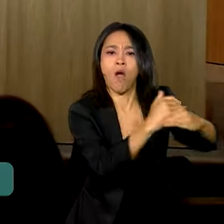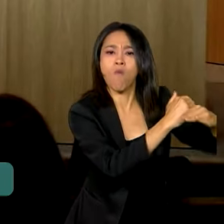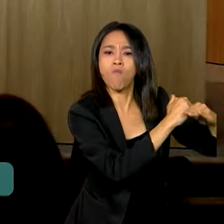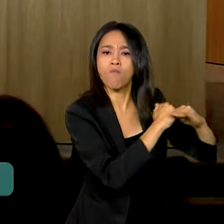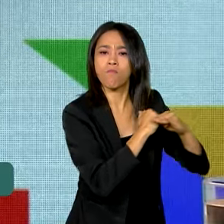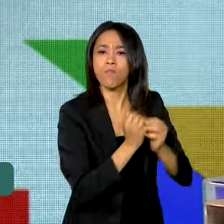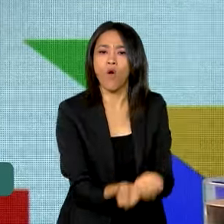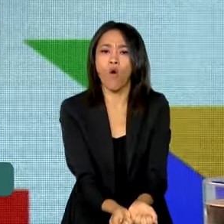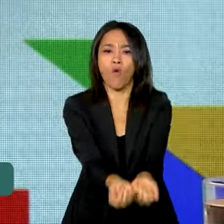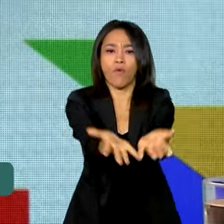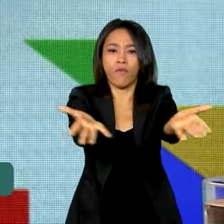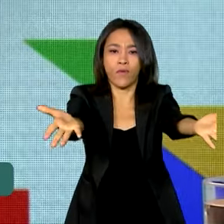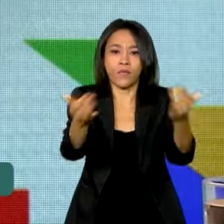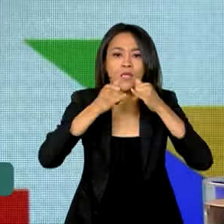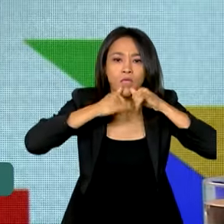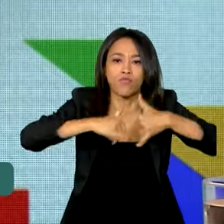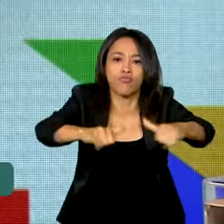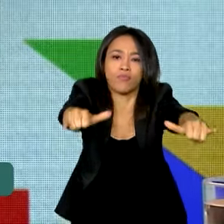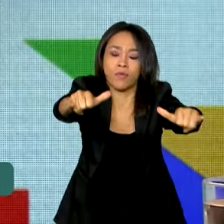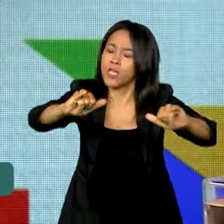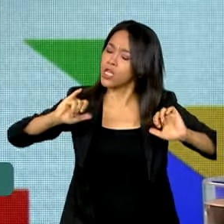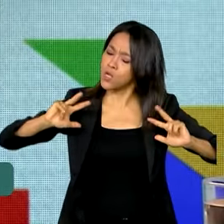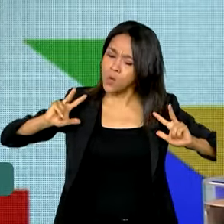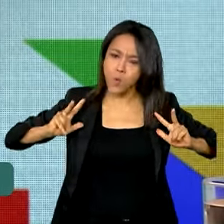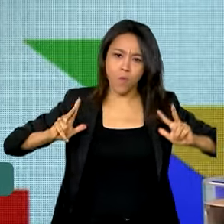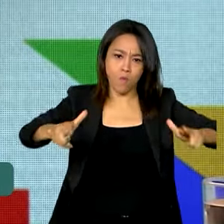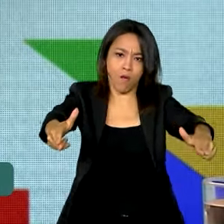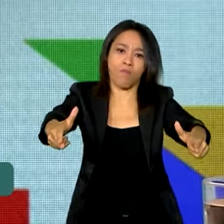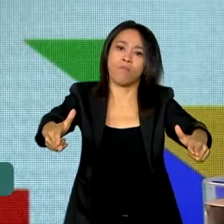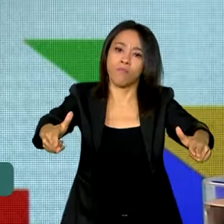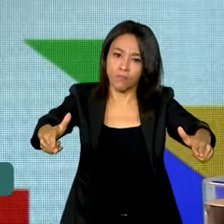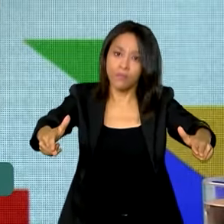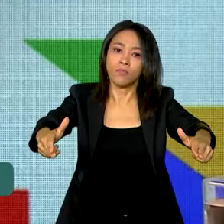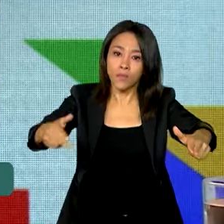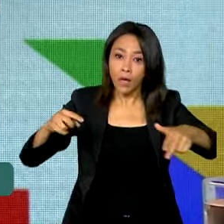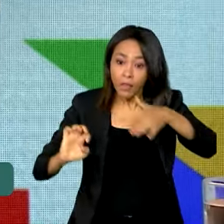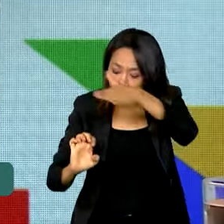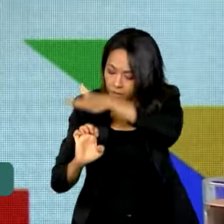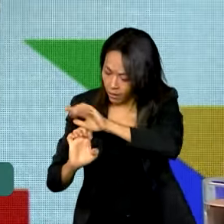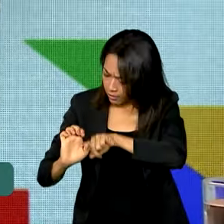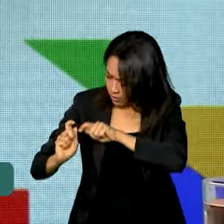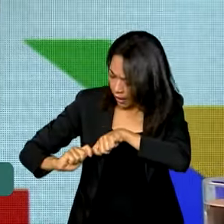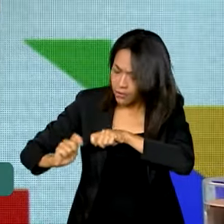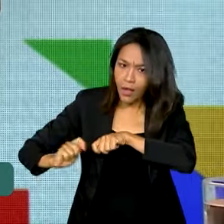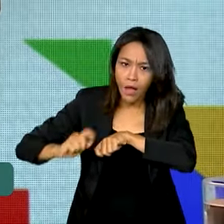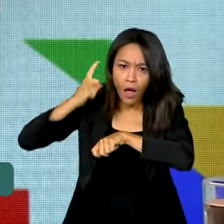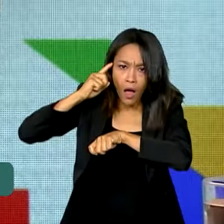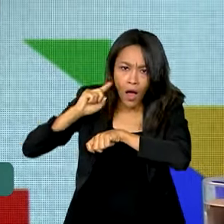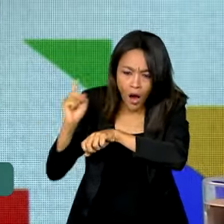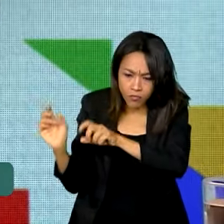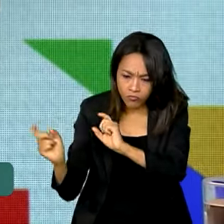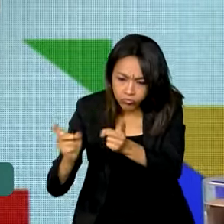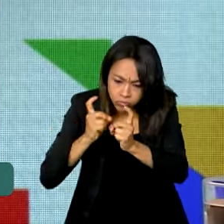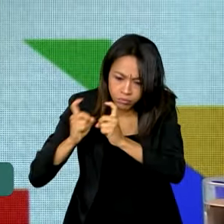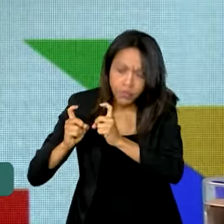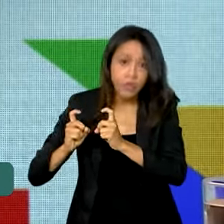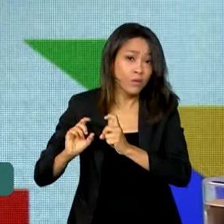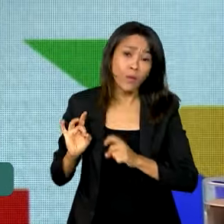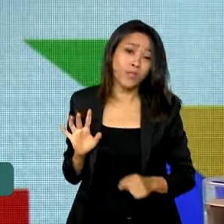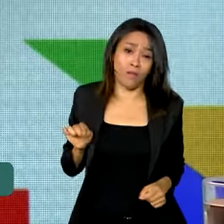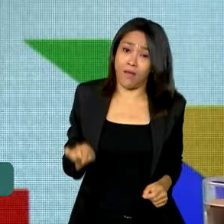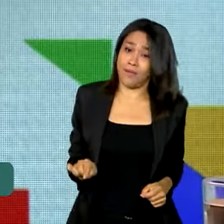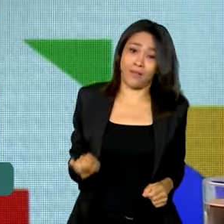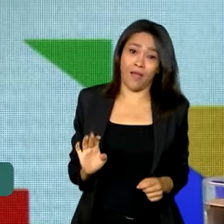serviço para o consumidor. Ela passa a ter que ter, se ela tiver capacidade de gestão, não é a Enel, qualquer uma,